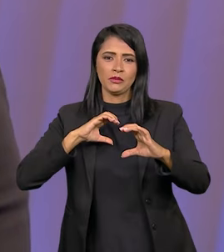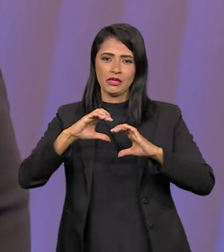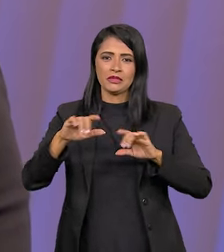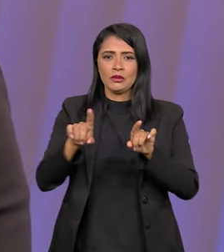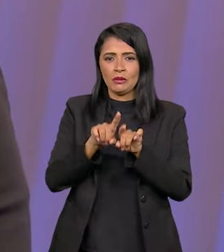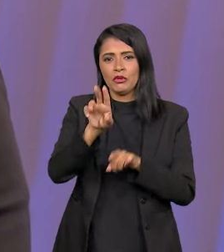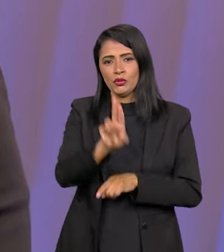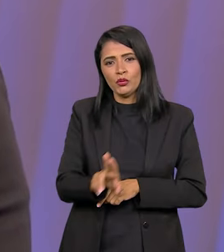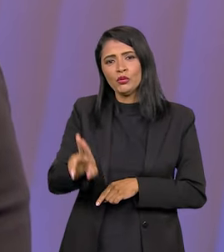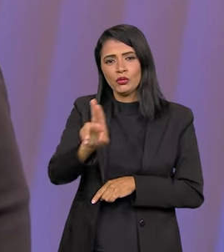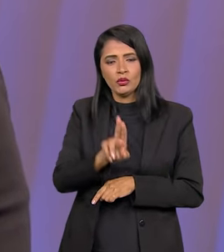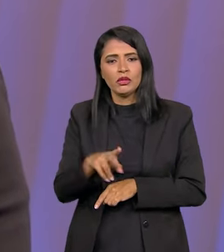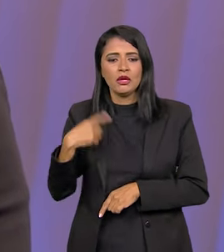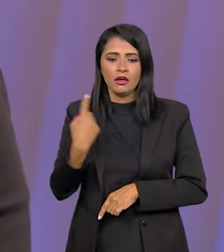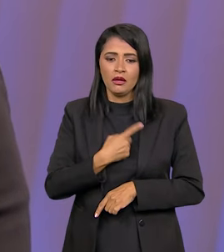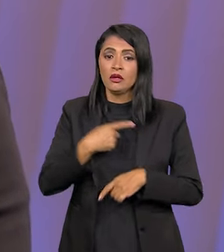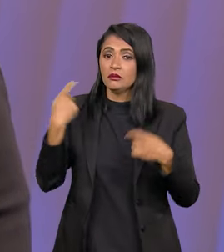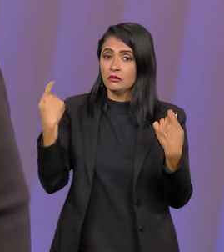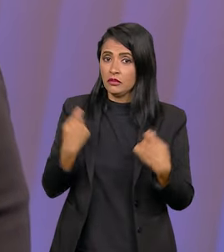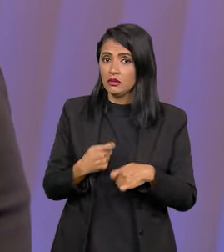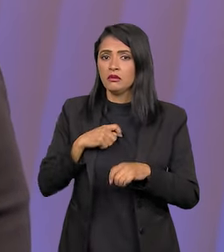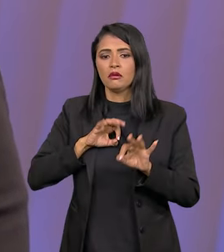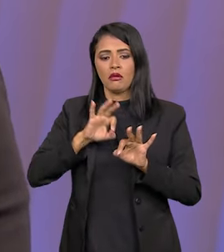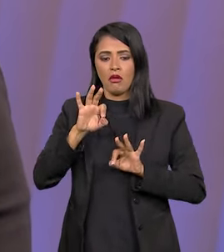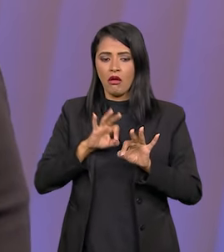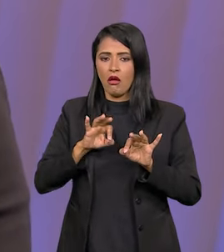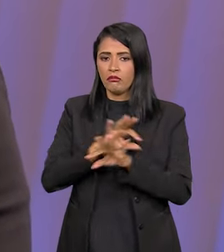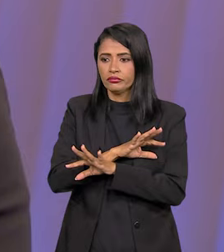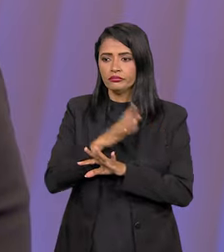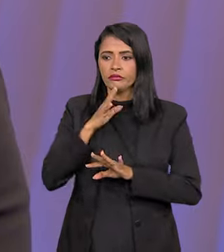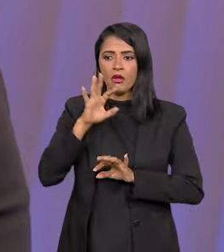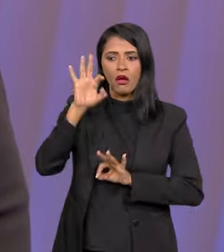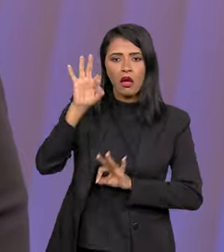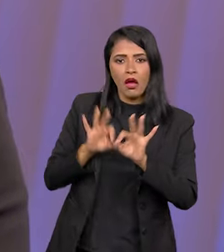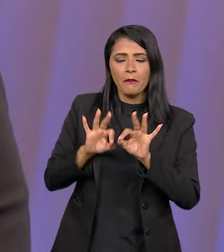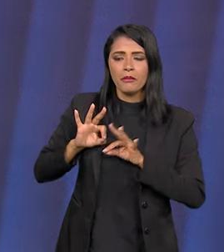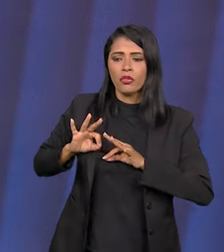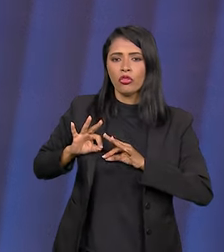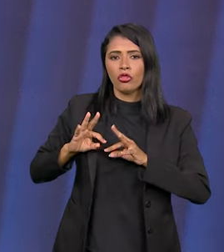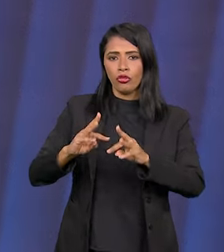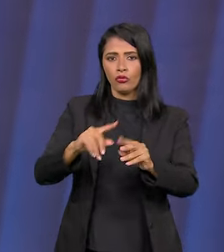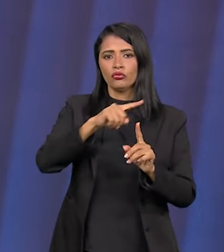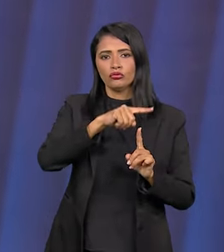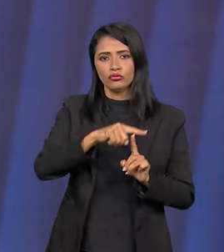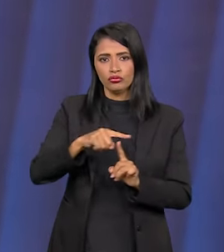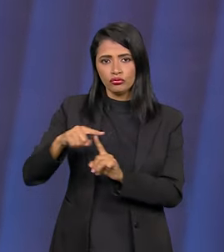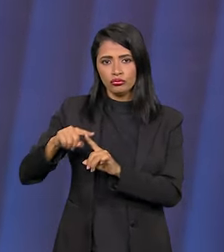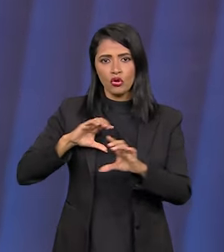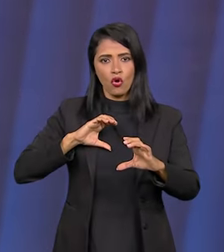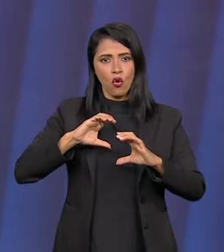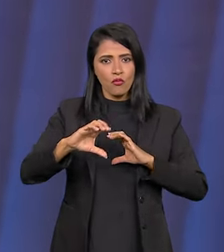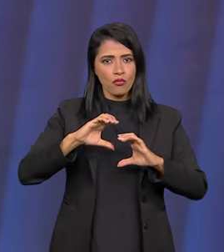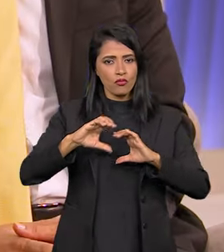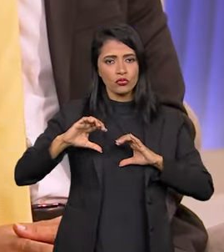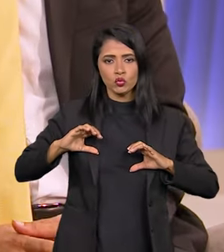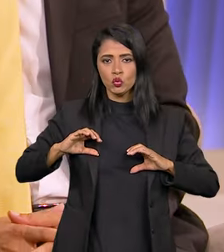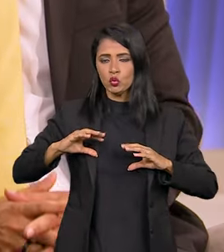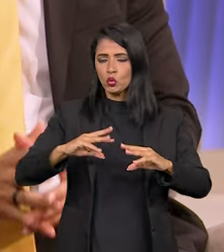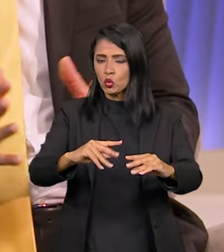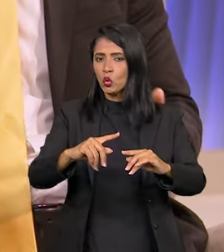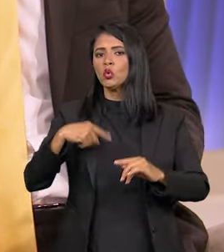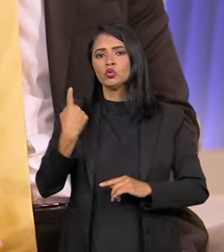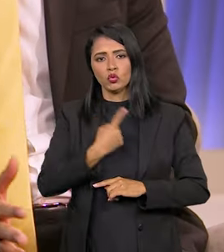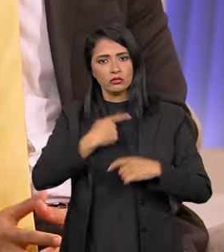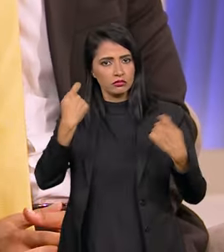comunicação. A gente tem que estar preparado para todos esses tipos de comunicação,